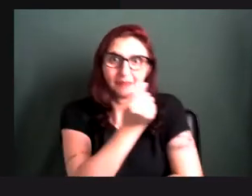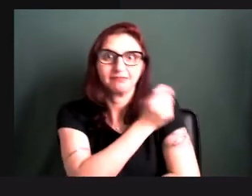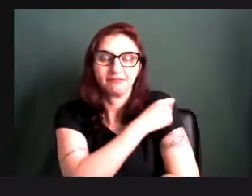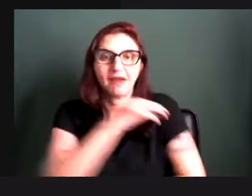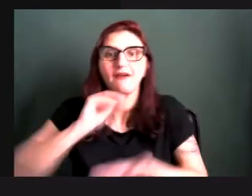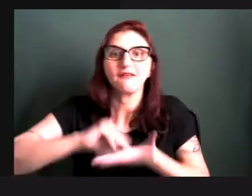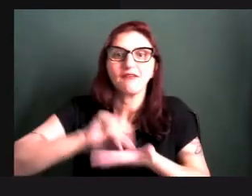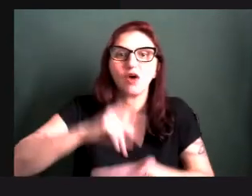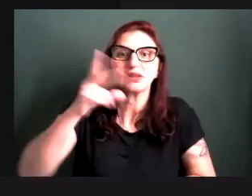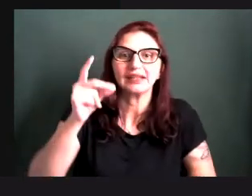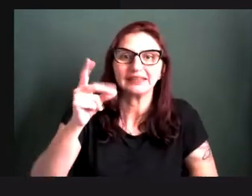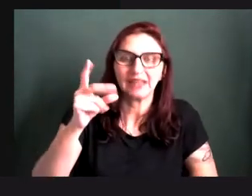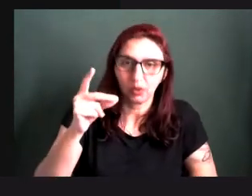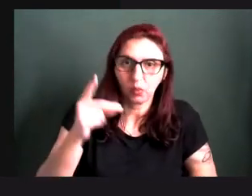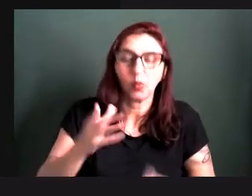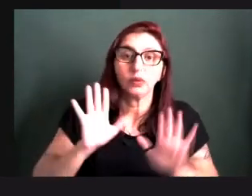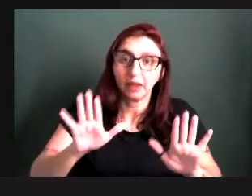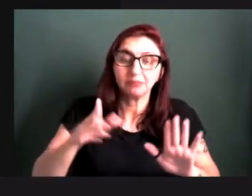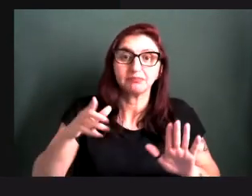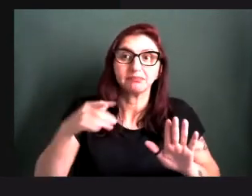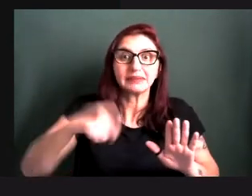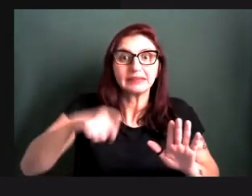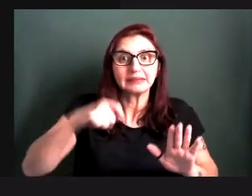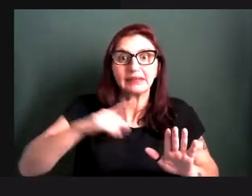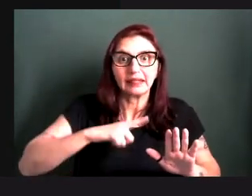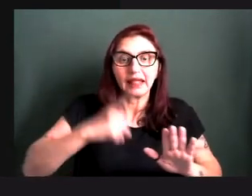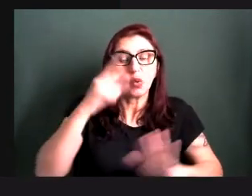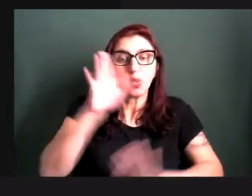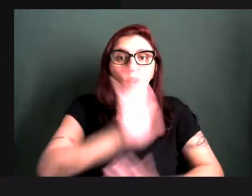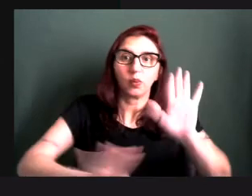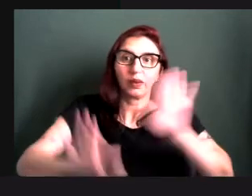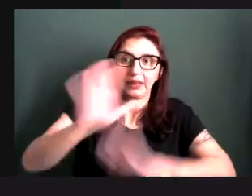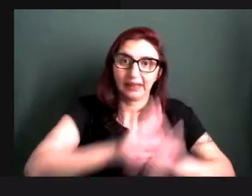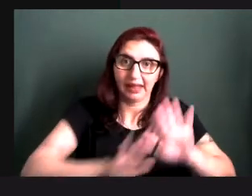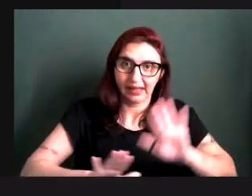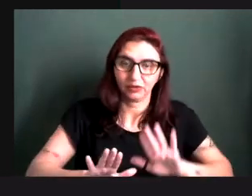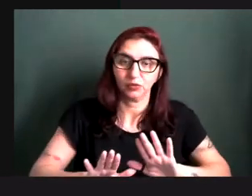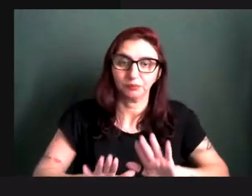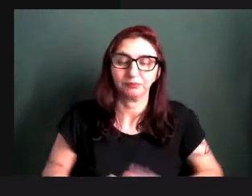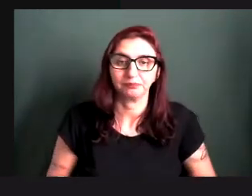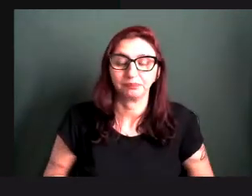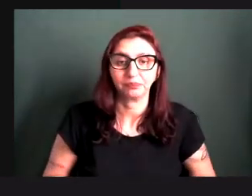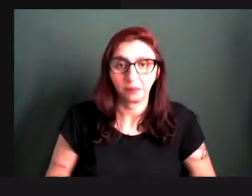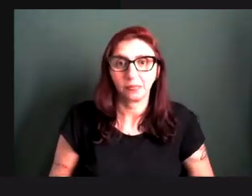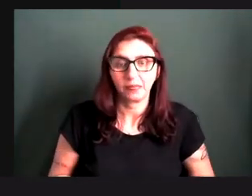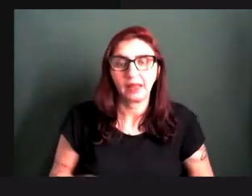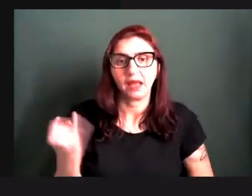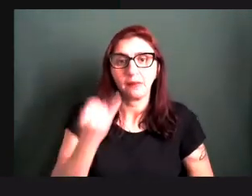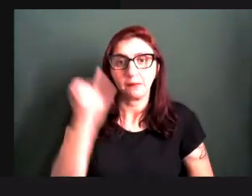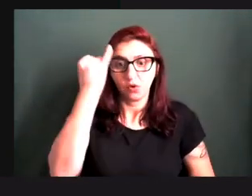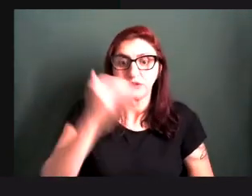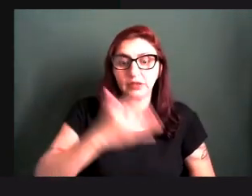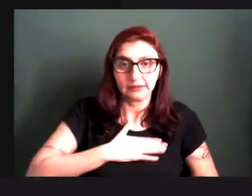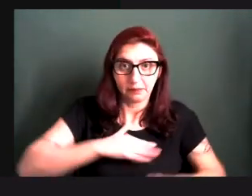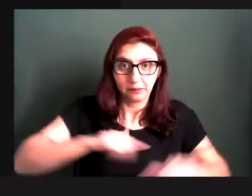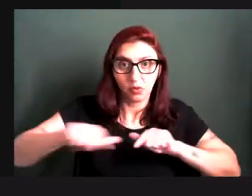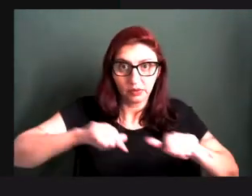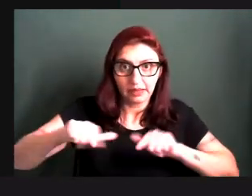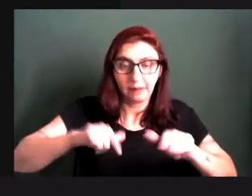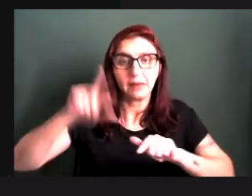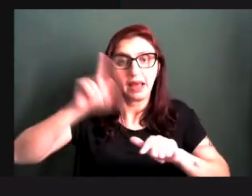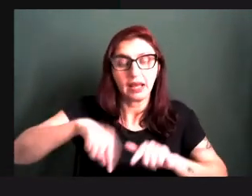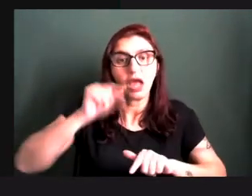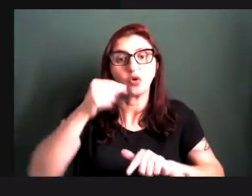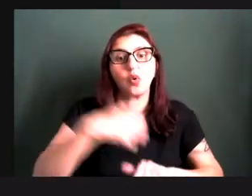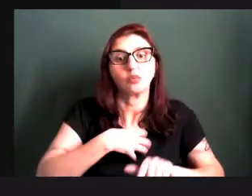de boa, mas vamos continuar com cuidados, e é isso, a importância do meu trabalho, eu já falei, a precisa estar registrando, dando